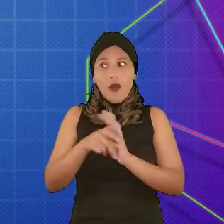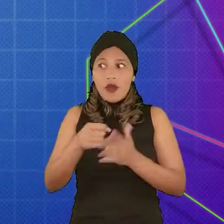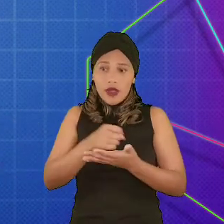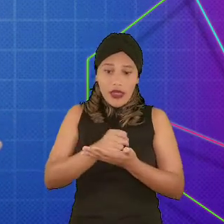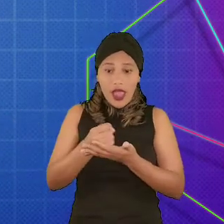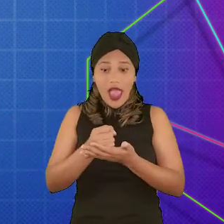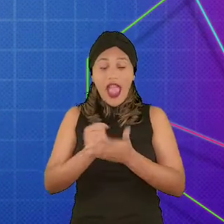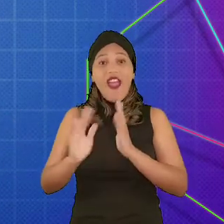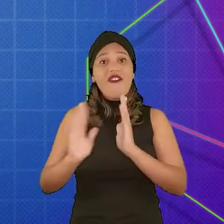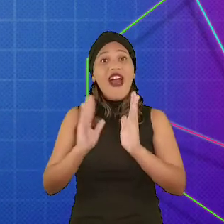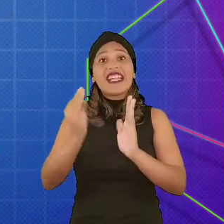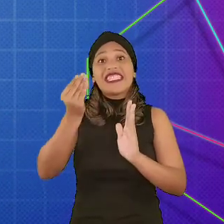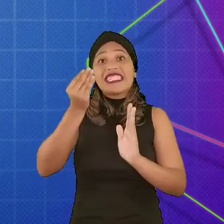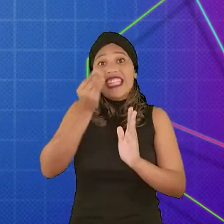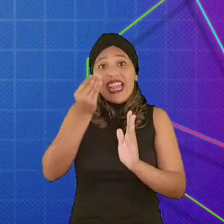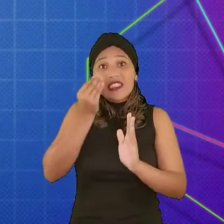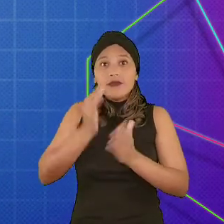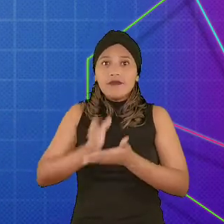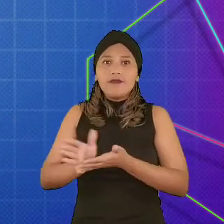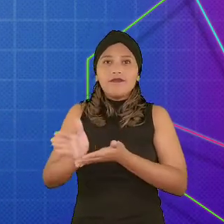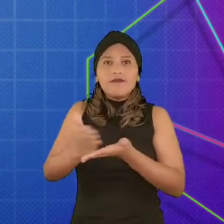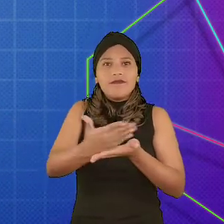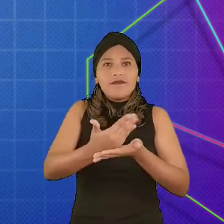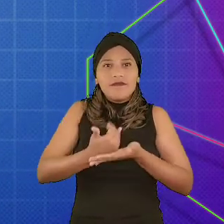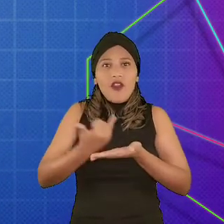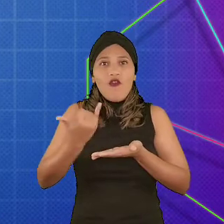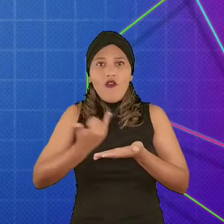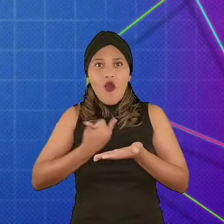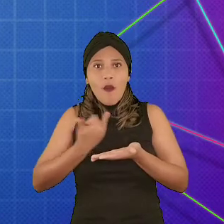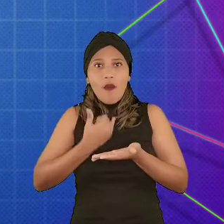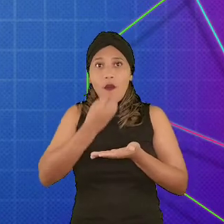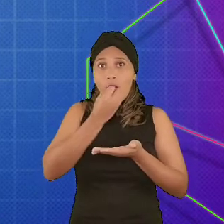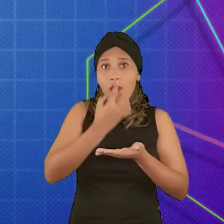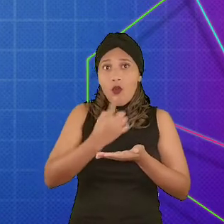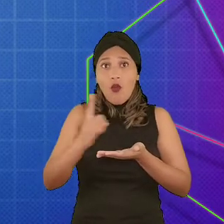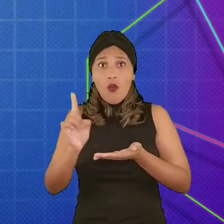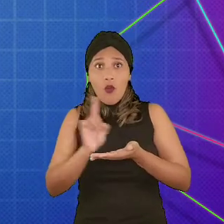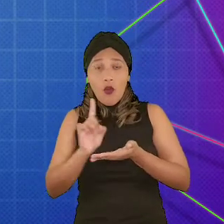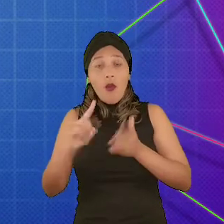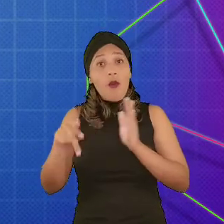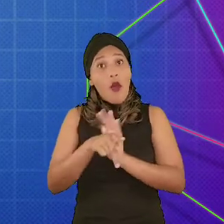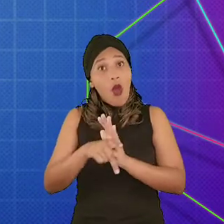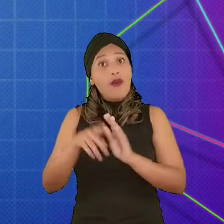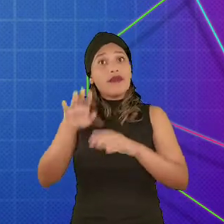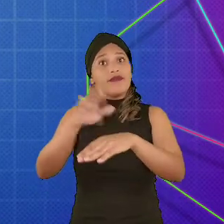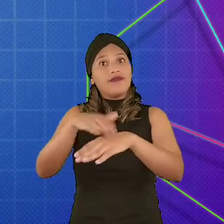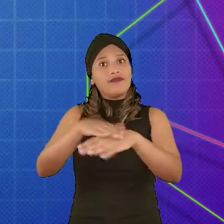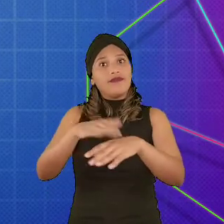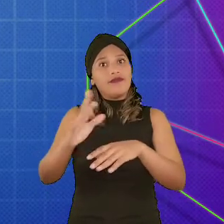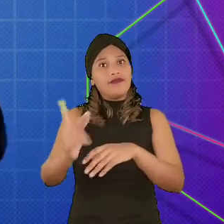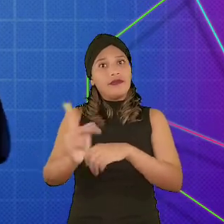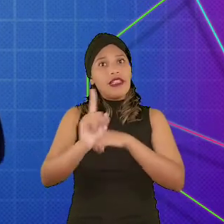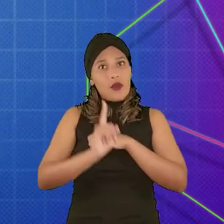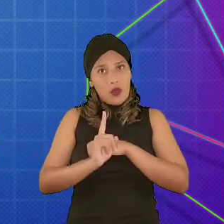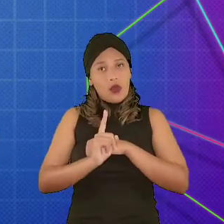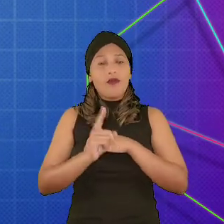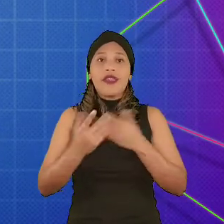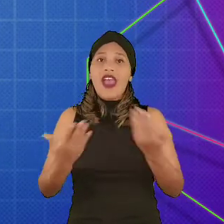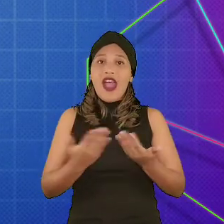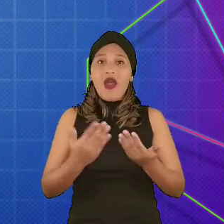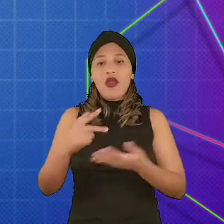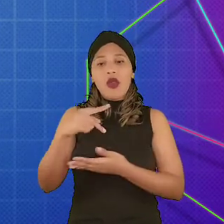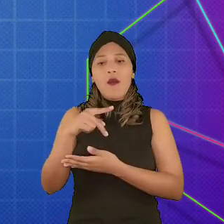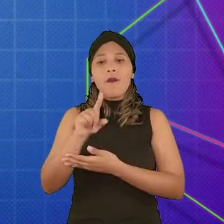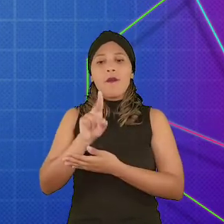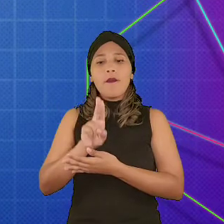Essa é uma fase de testes para a coleta de erros já por parte do público. Então, galera, agora vamos falar de puzzles.